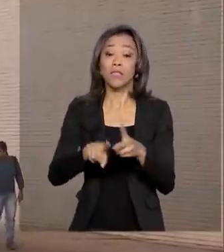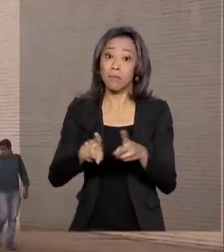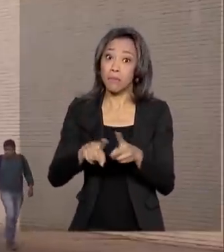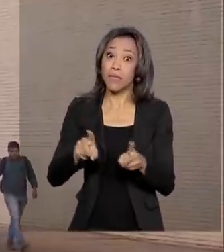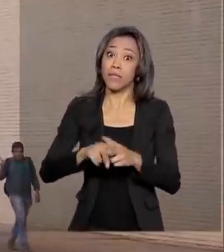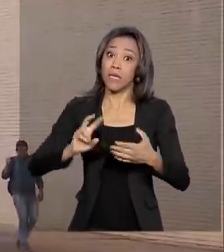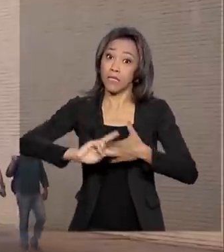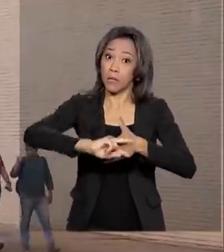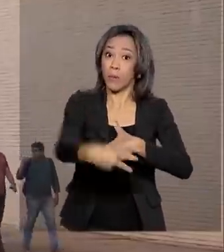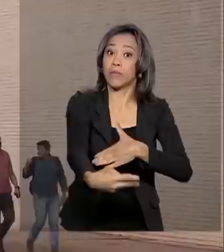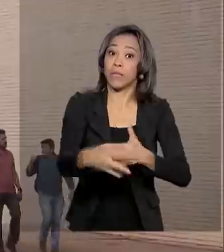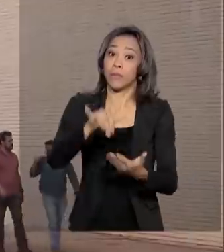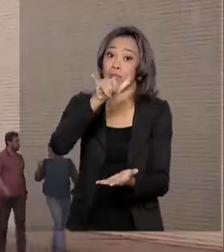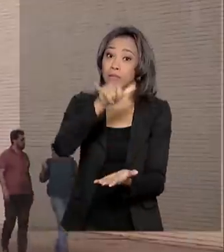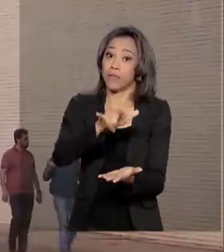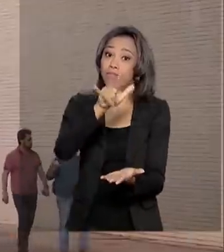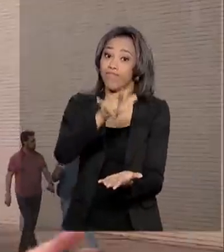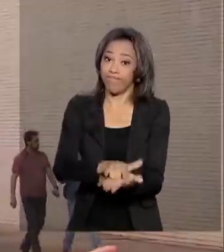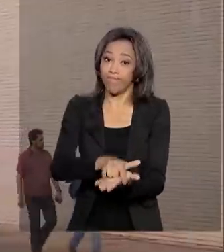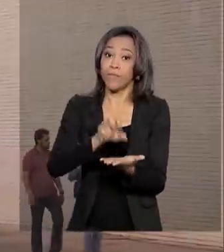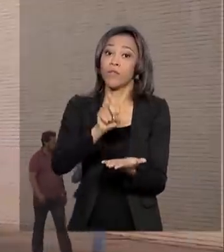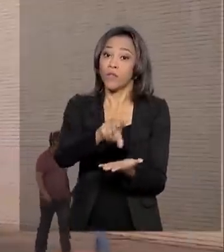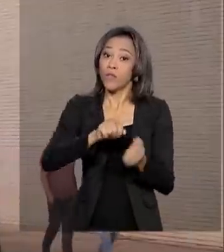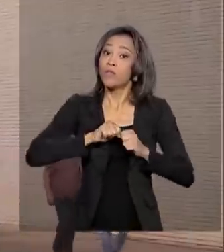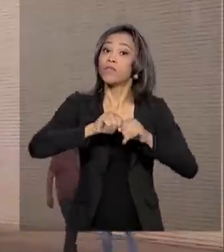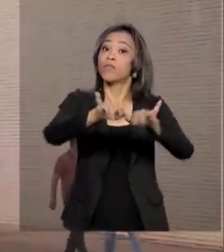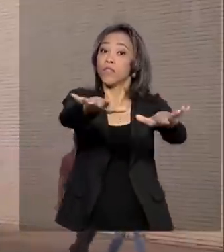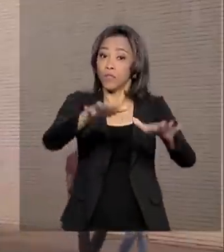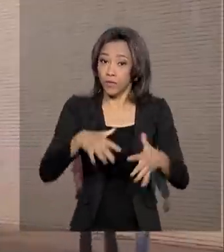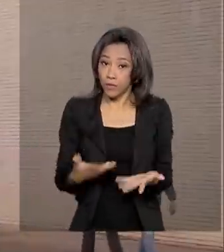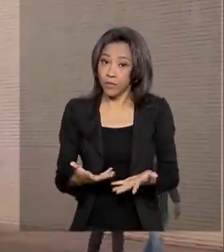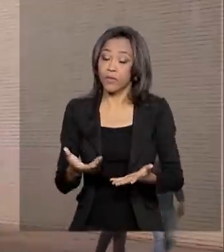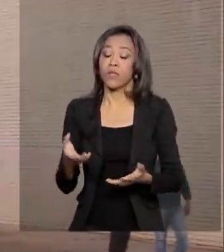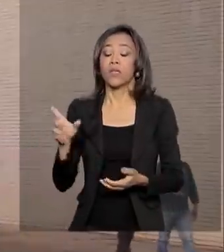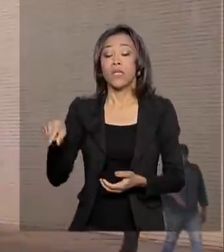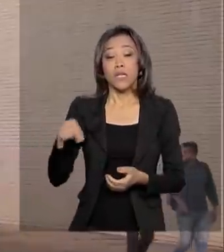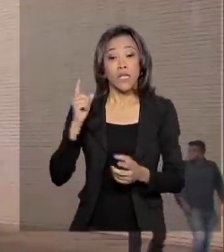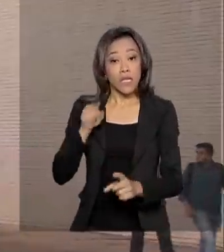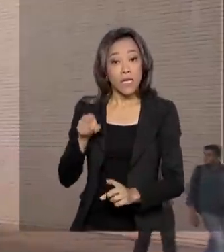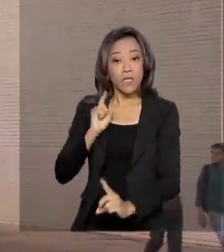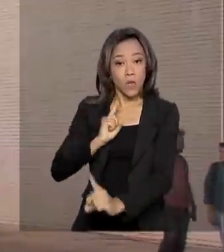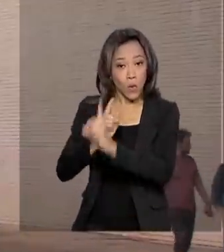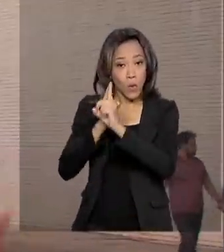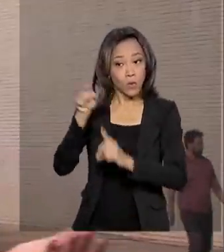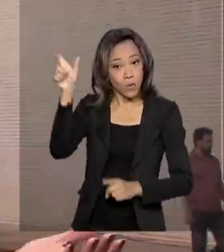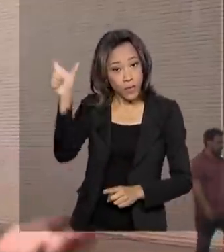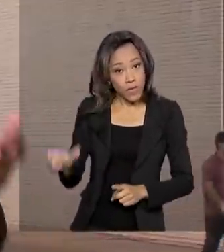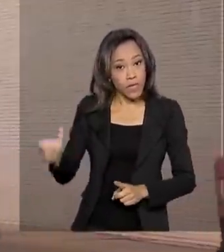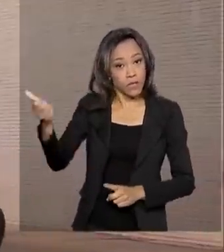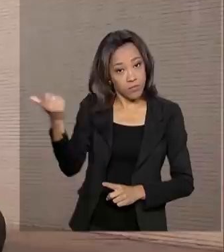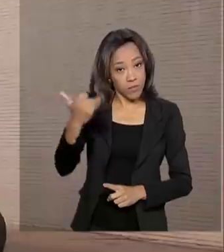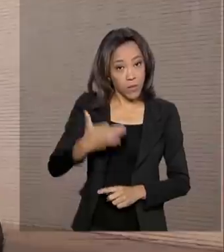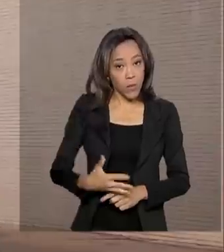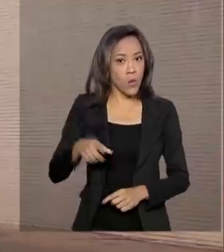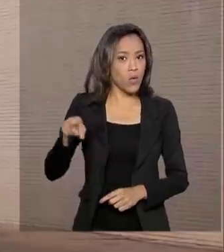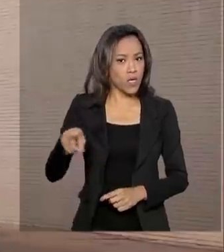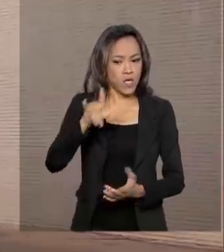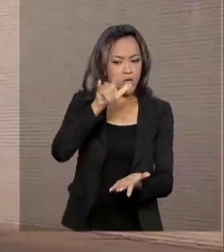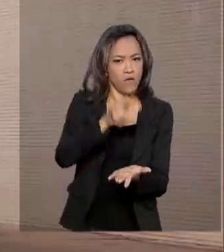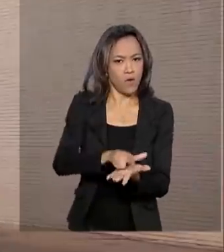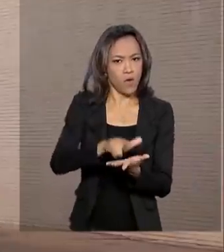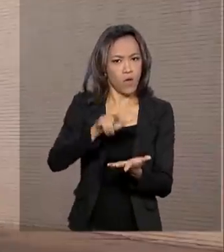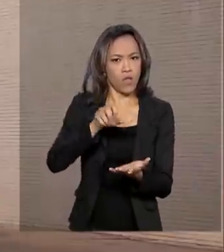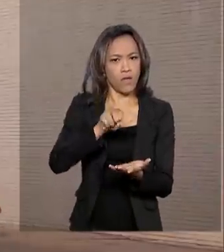coronavírus nas exportações brasileiras. Durante o encontro, o embaixador chinês reforçou que o coronavírus não deve